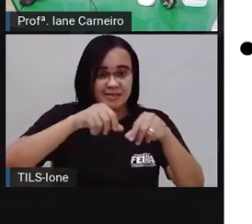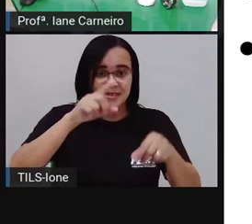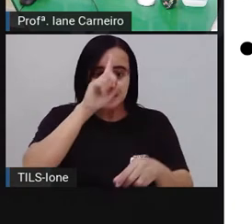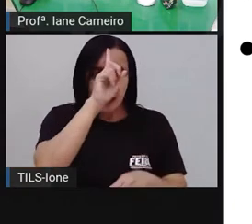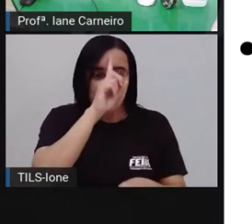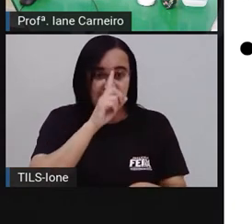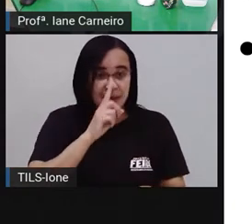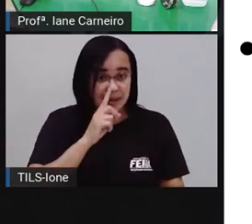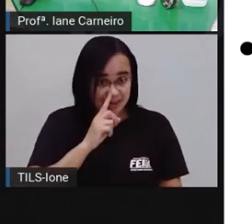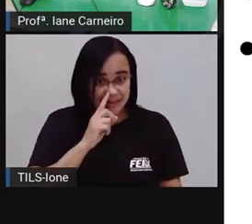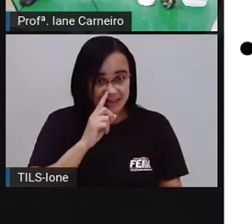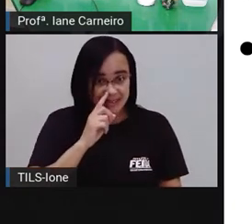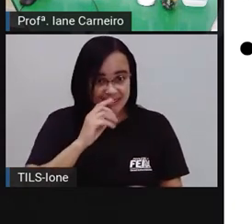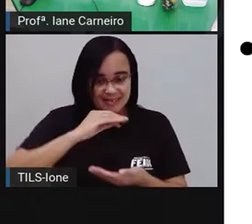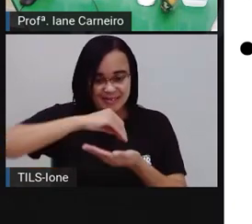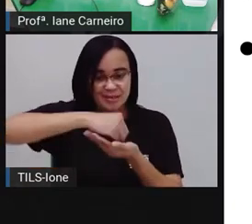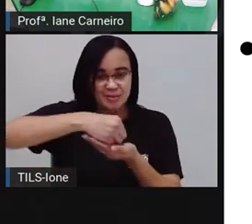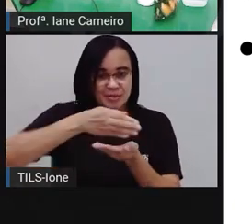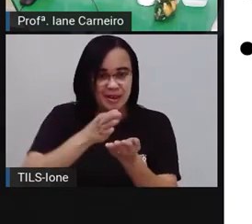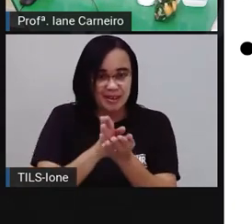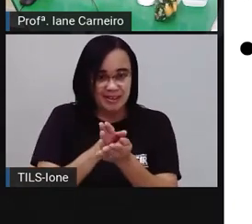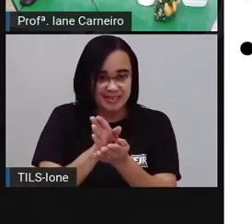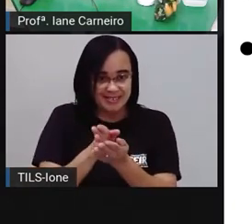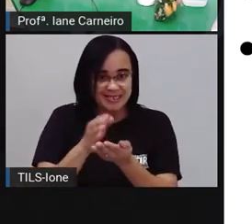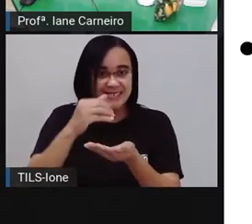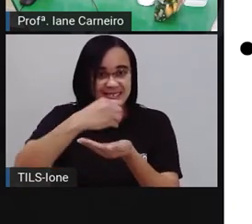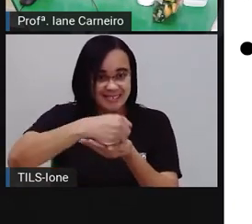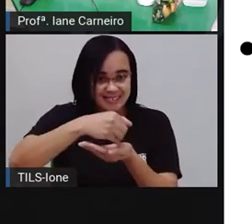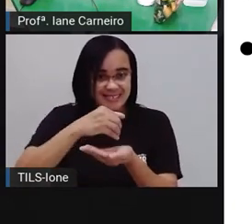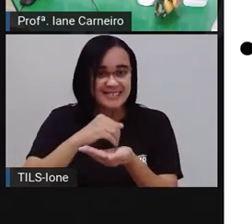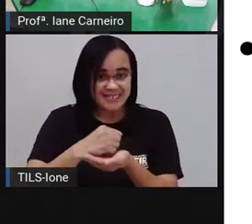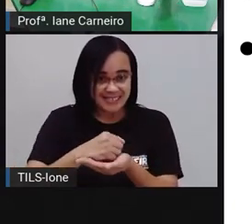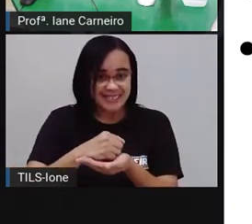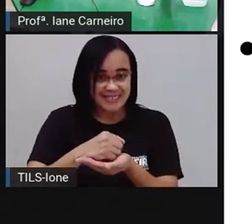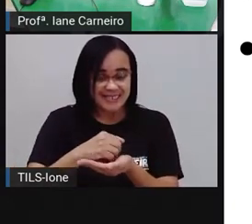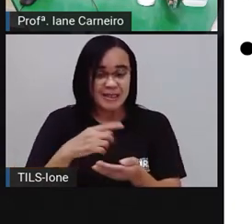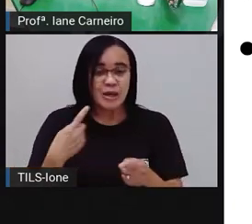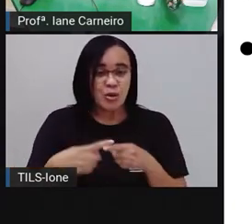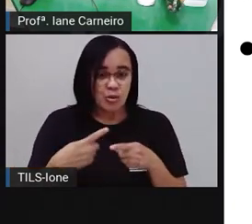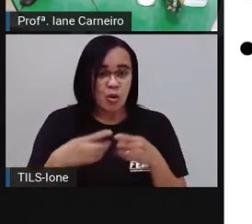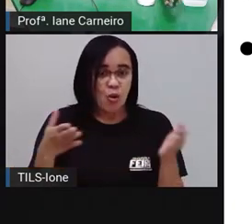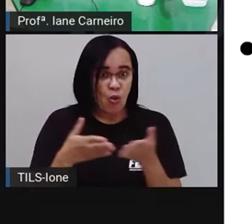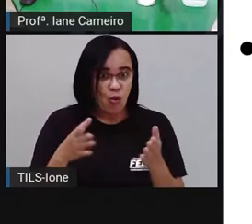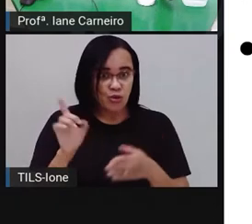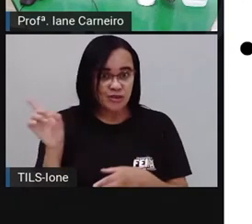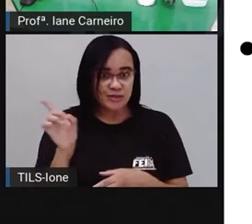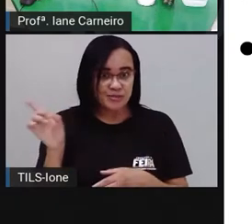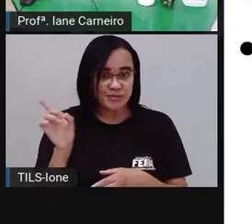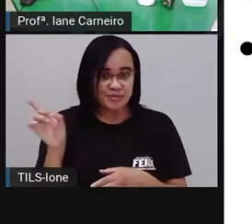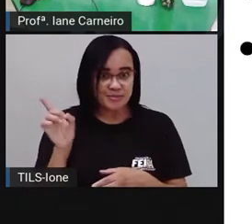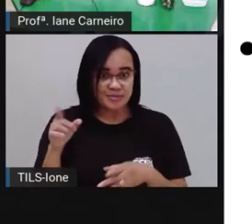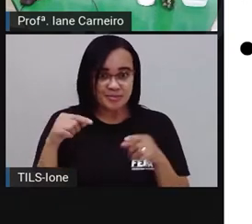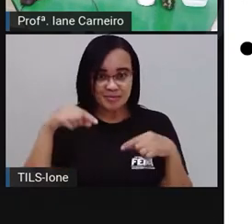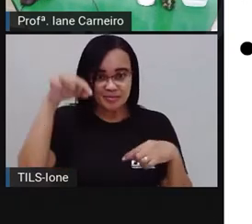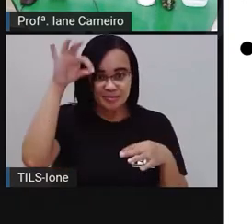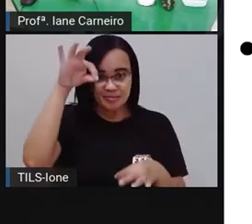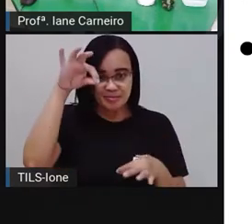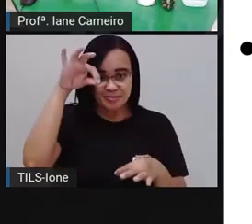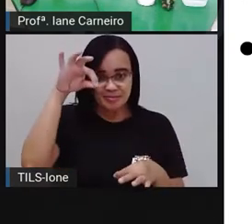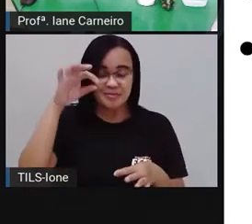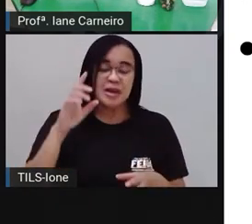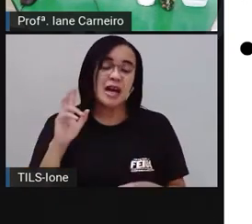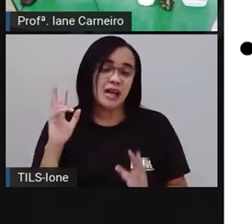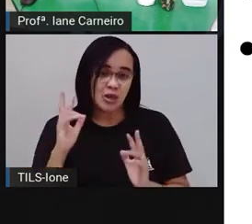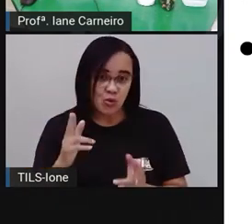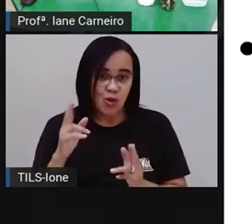Fubá ou o flocão. A nossa receita de hoje, nós vamos usar o flocão, tá certo? E aí, se você for